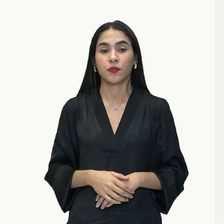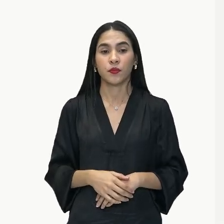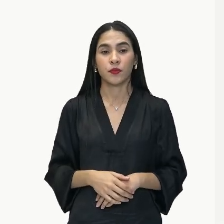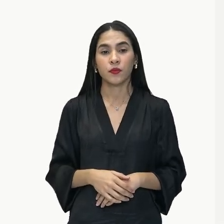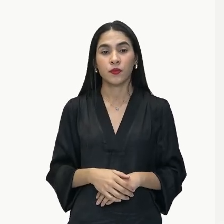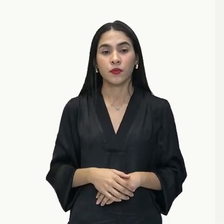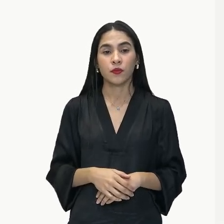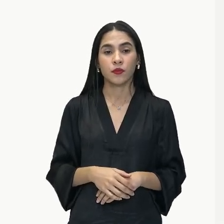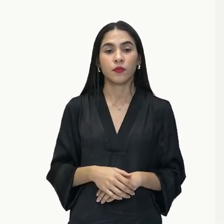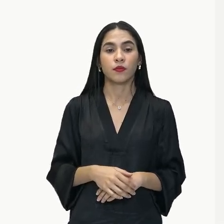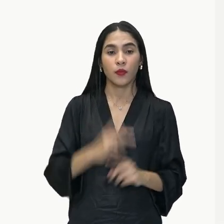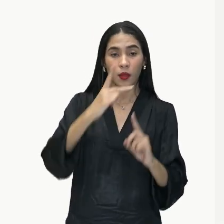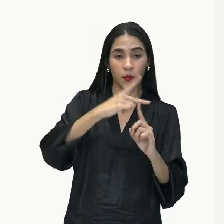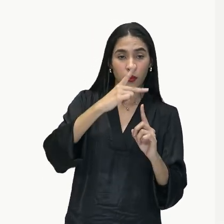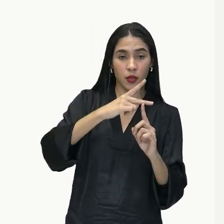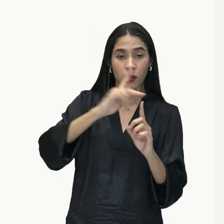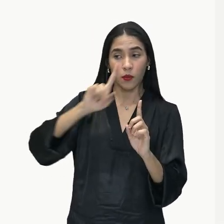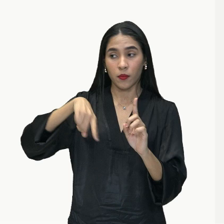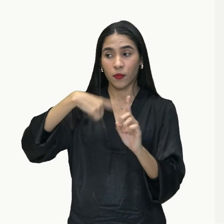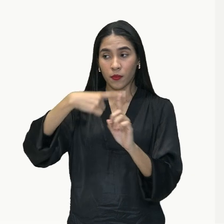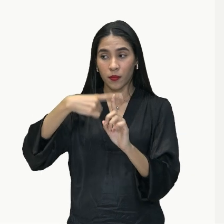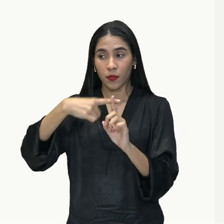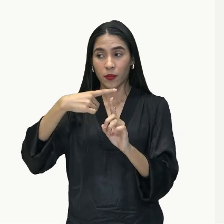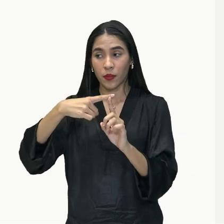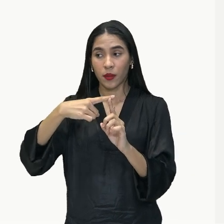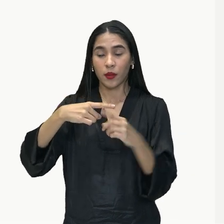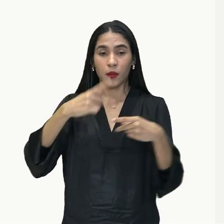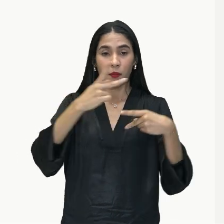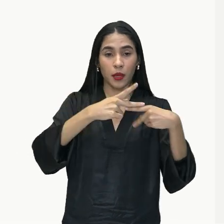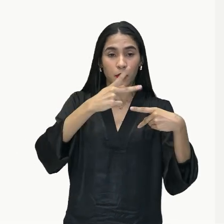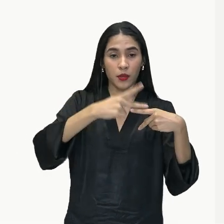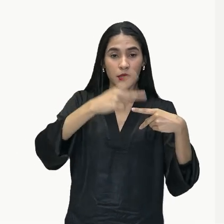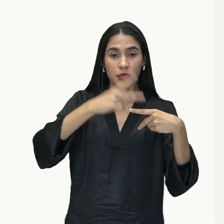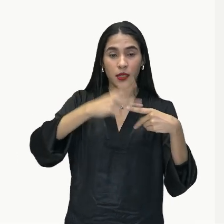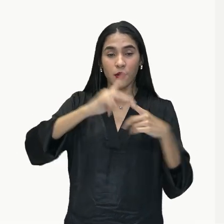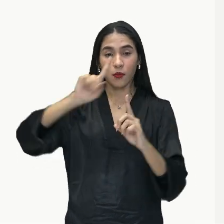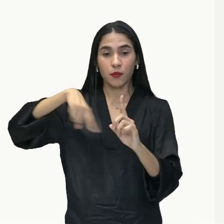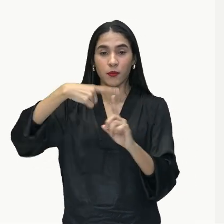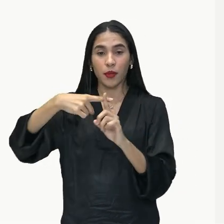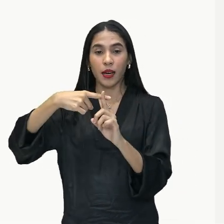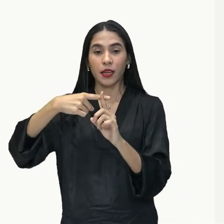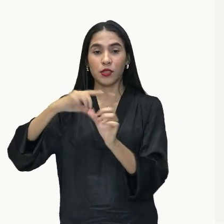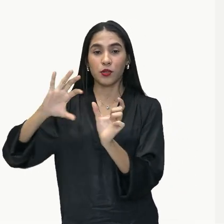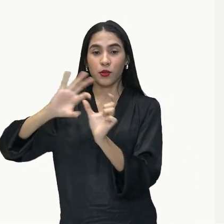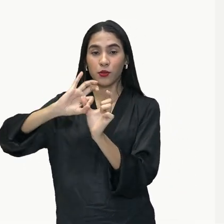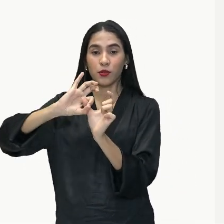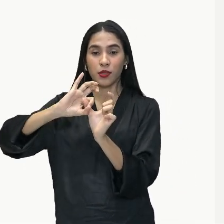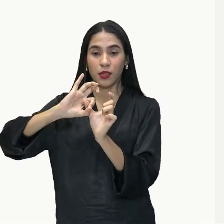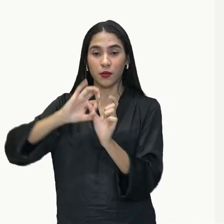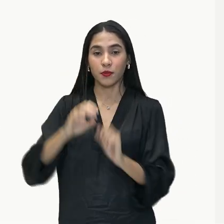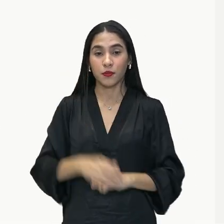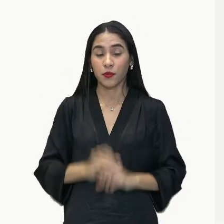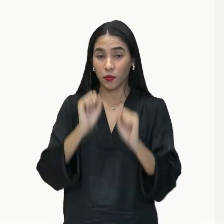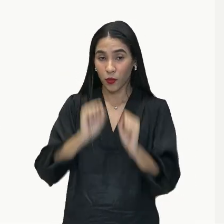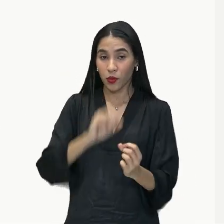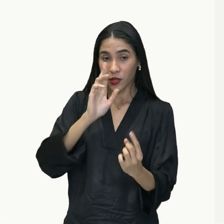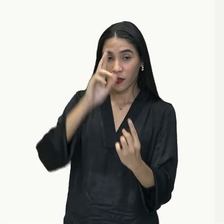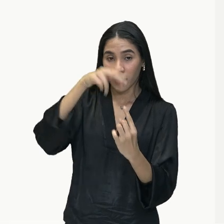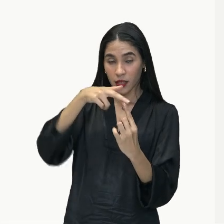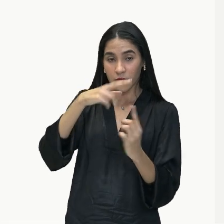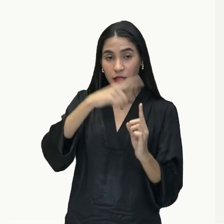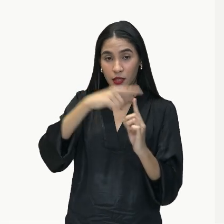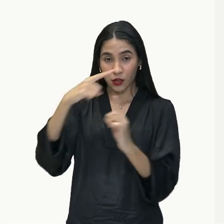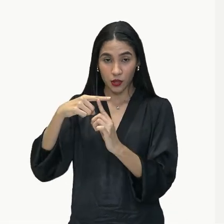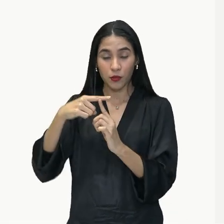A preposição e a conjunção. Então, você vai ter essa construção que pode ser uma marca desses tipos de